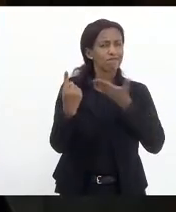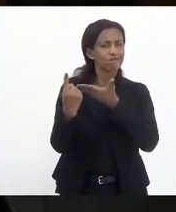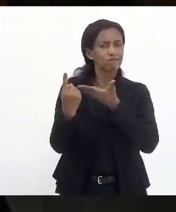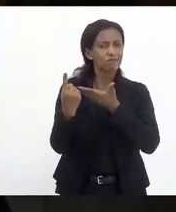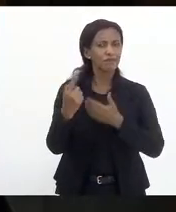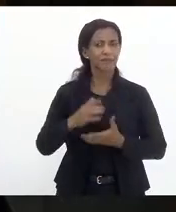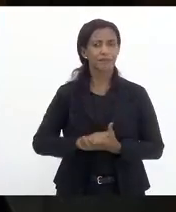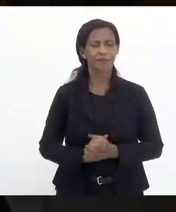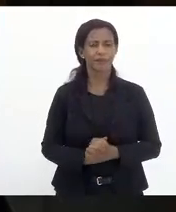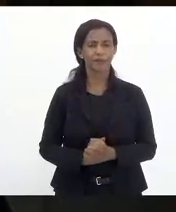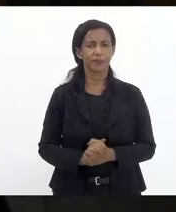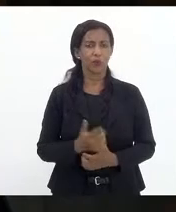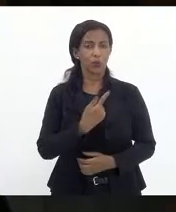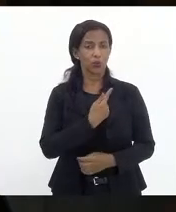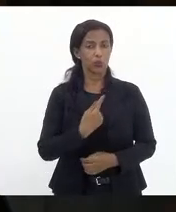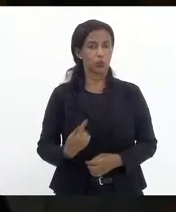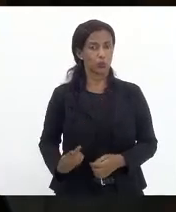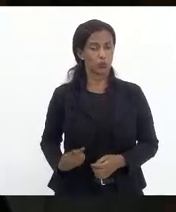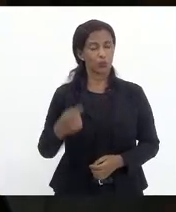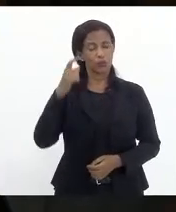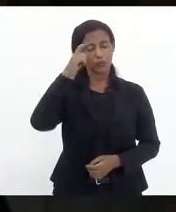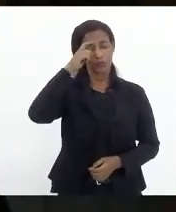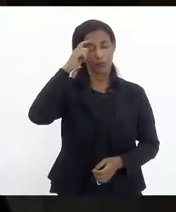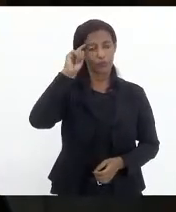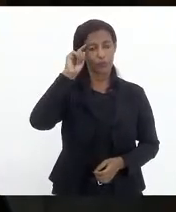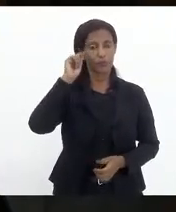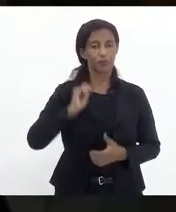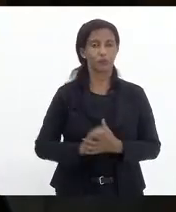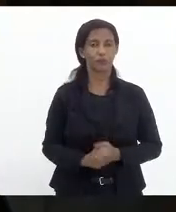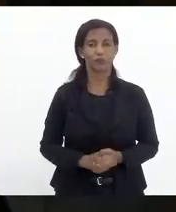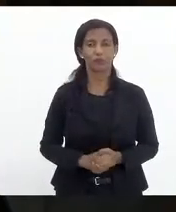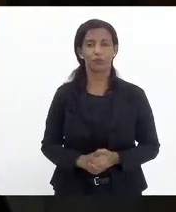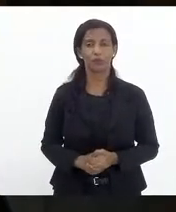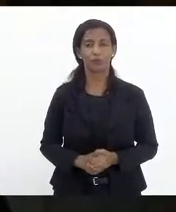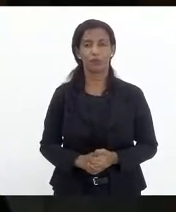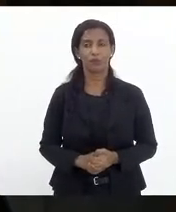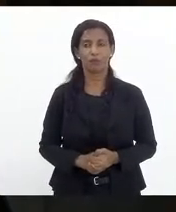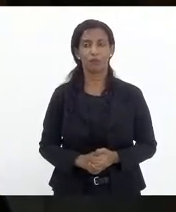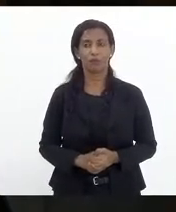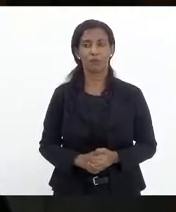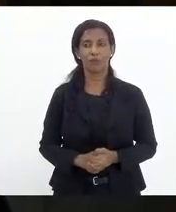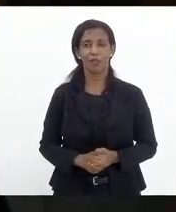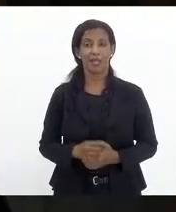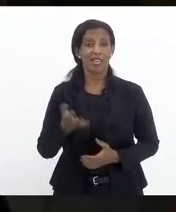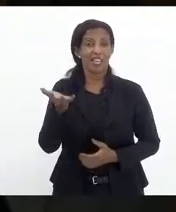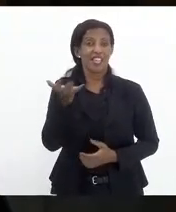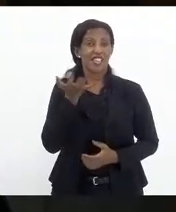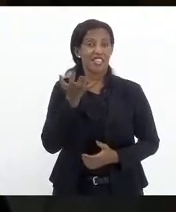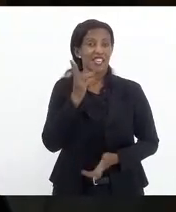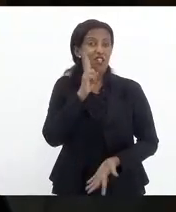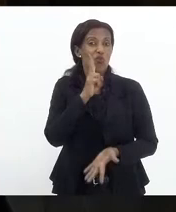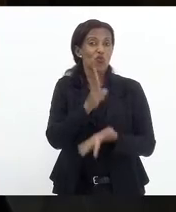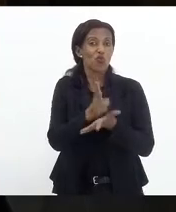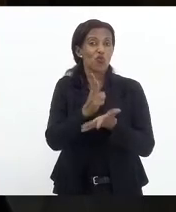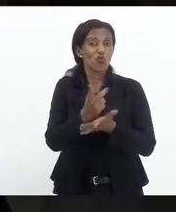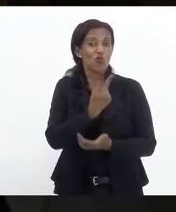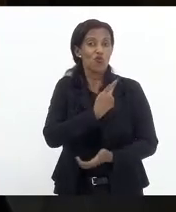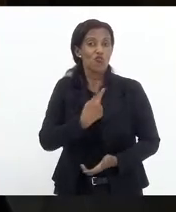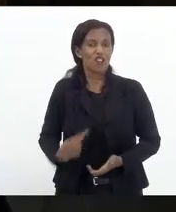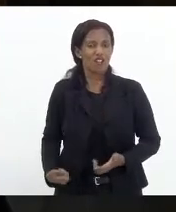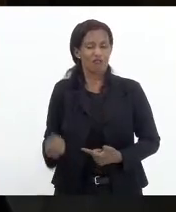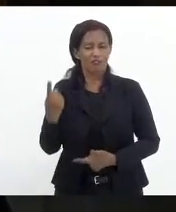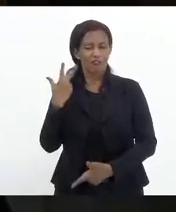do governador Cláudio Castro em se reeleger num governo